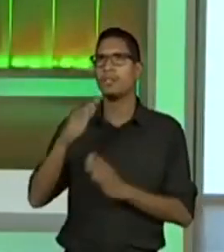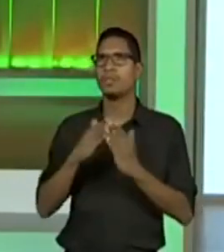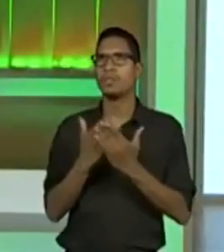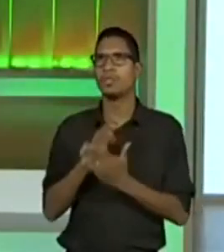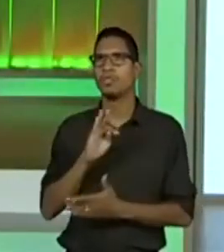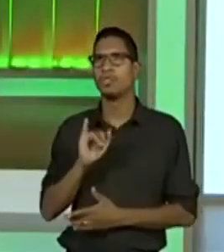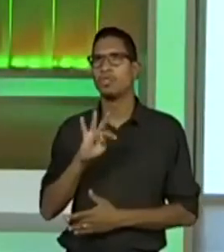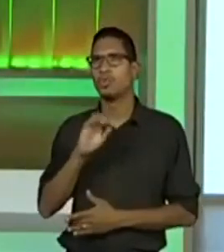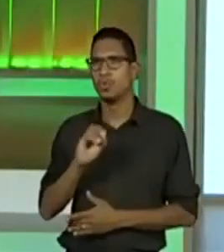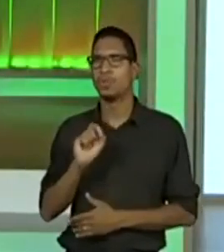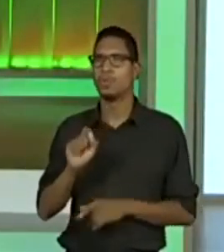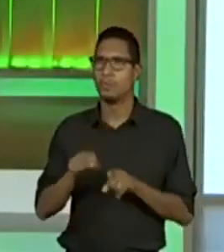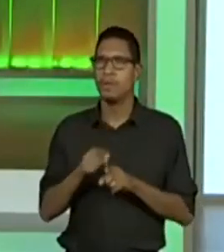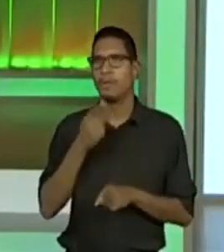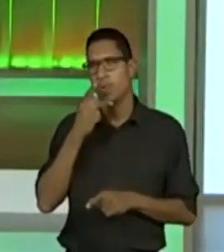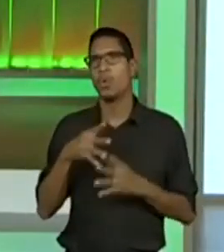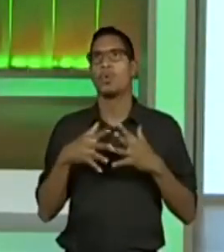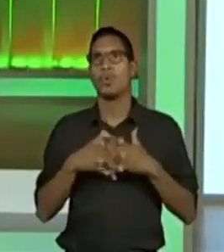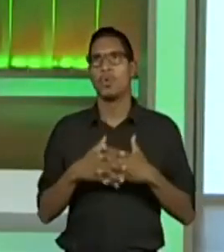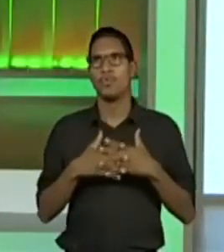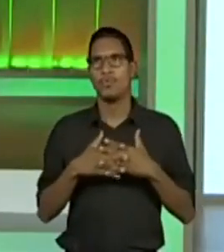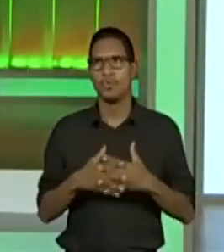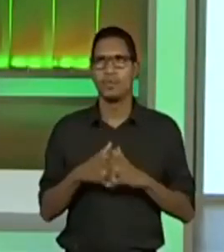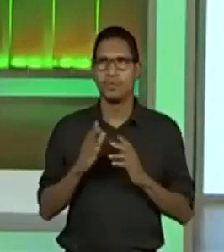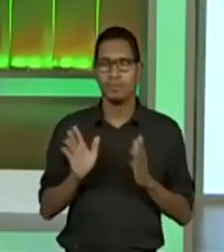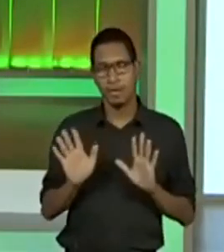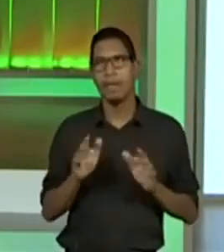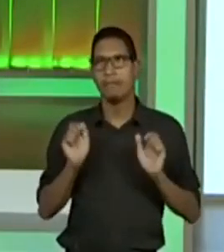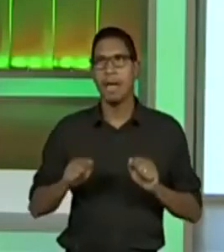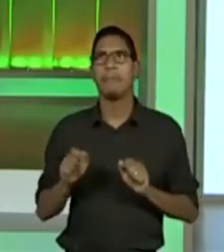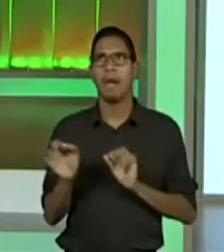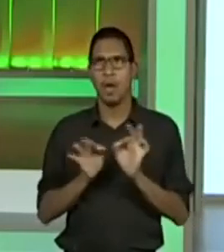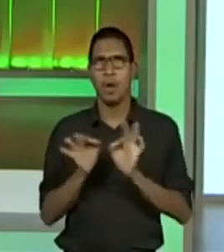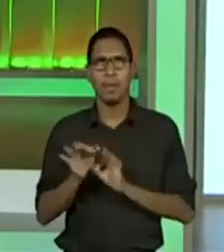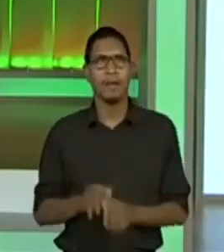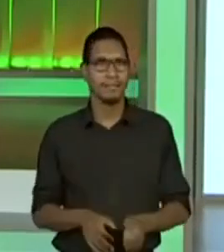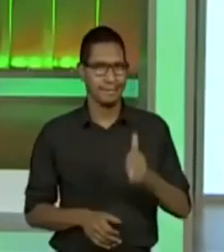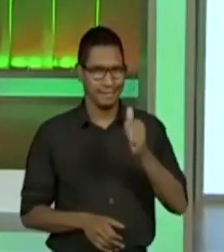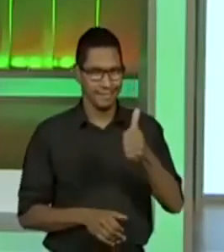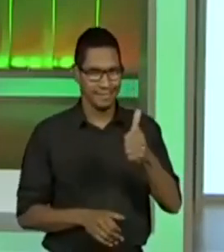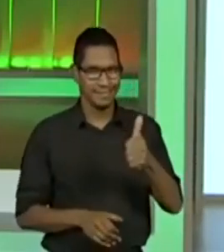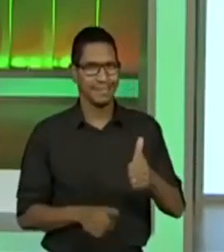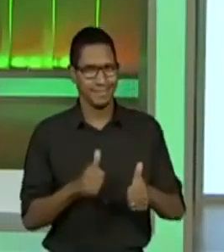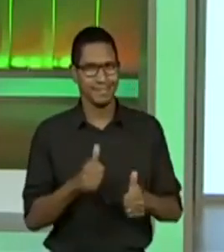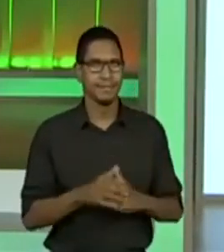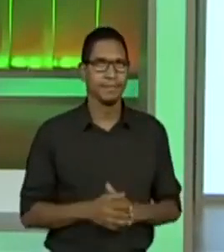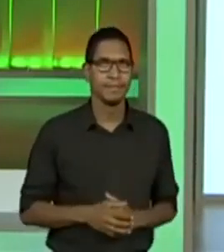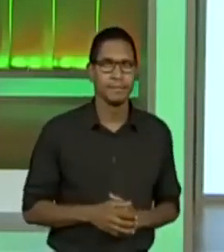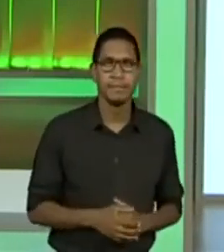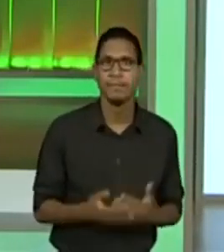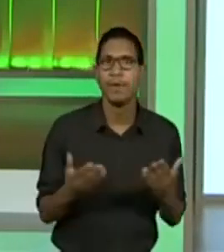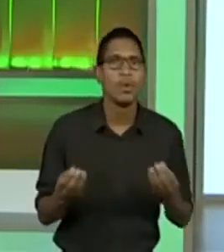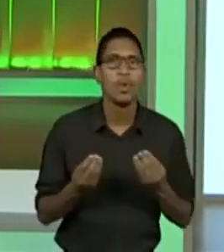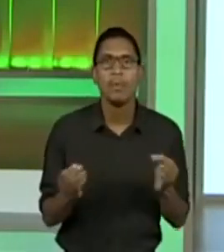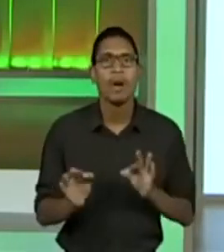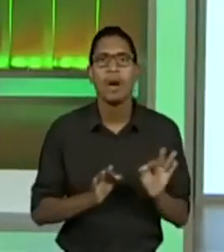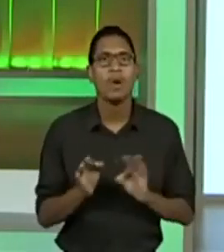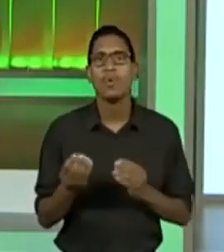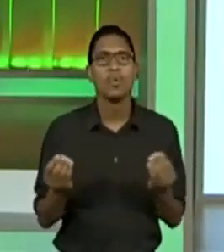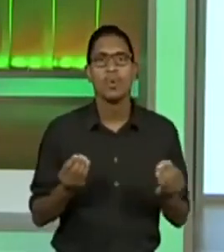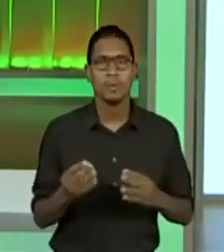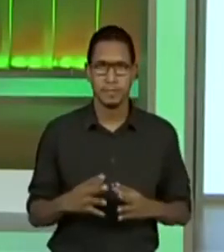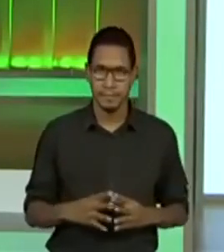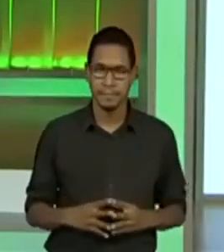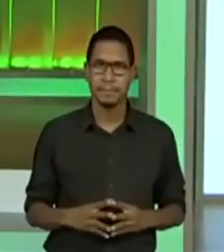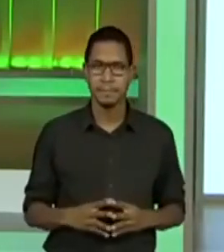C, disse que está realmente confuso, que dá para arrumar. Aê, gente, dá para arrumar? Como? Como que a gente arruma? Ó,